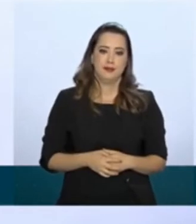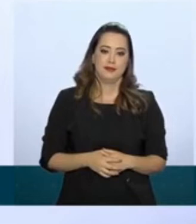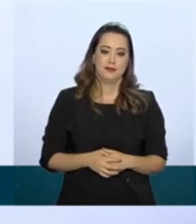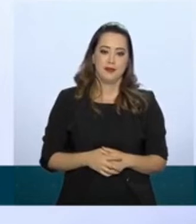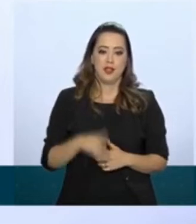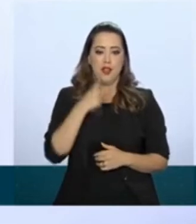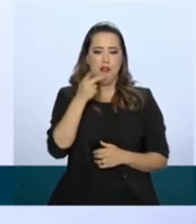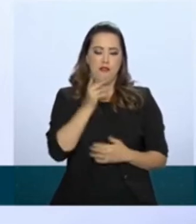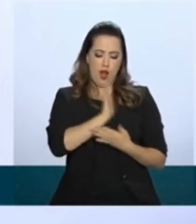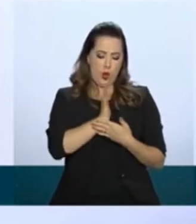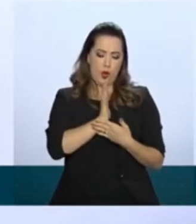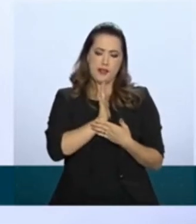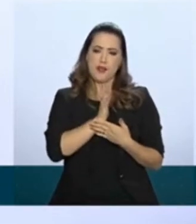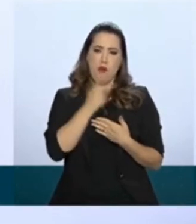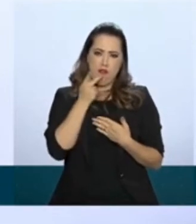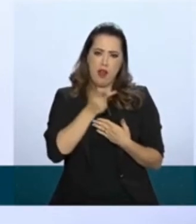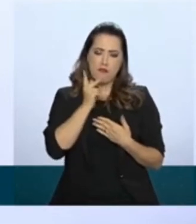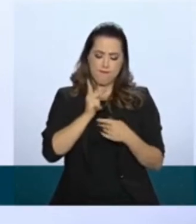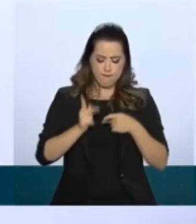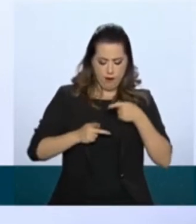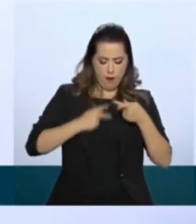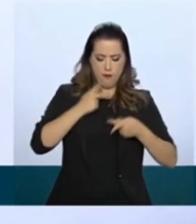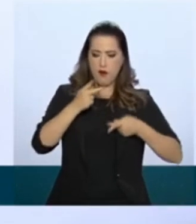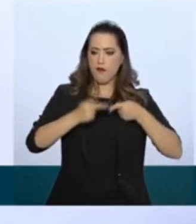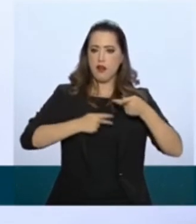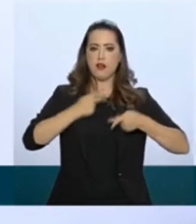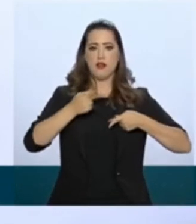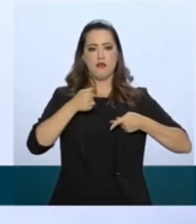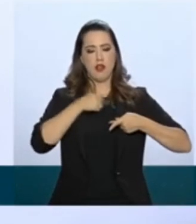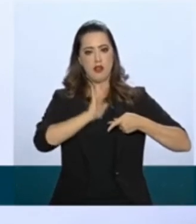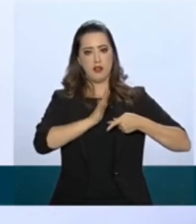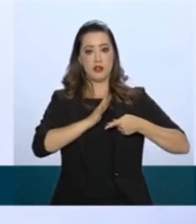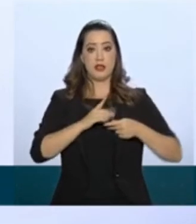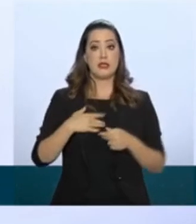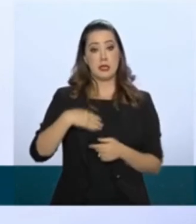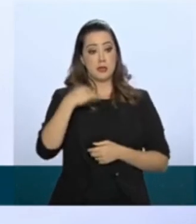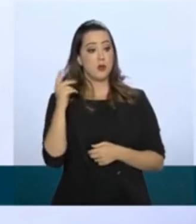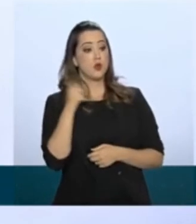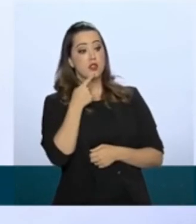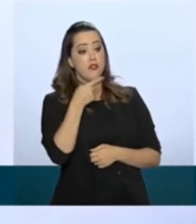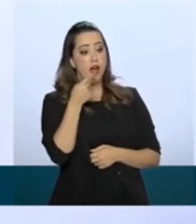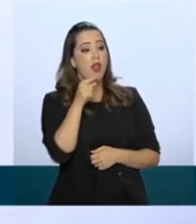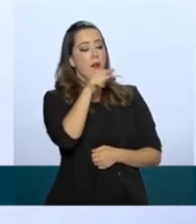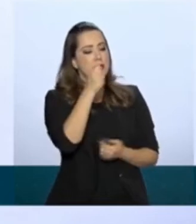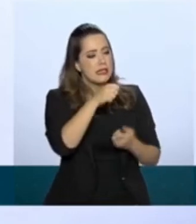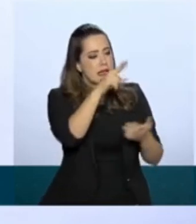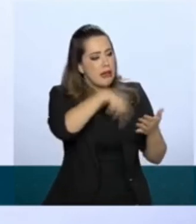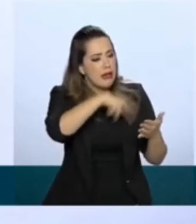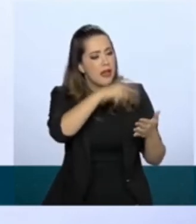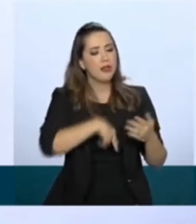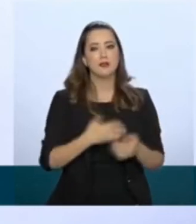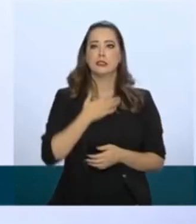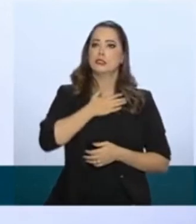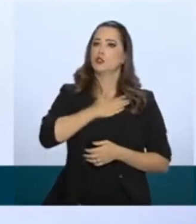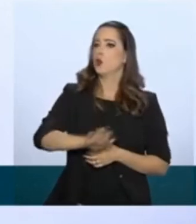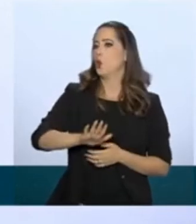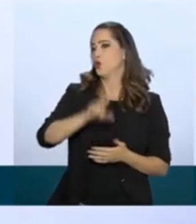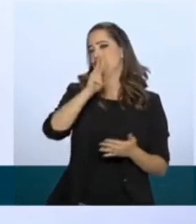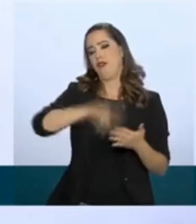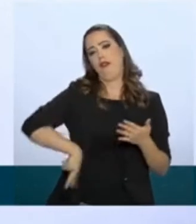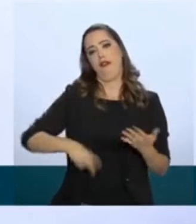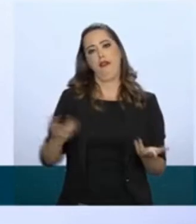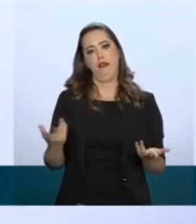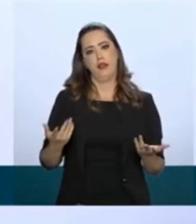falo do coração, quantas vezes sou advertido para ler, eu não gosto de ler discurso,